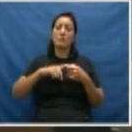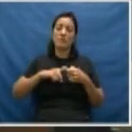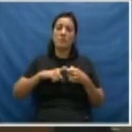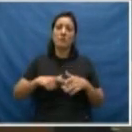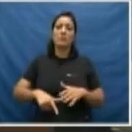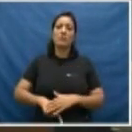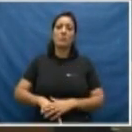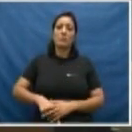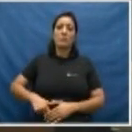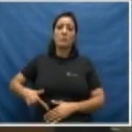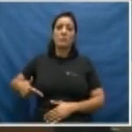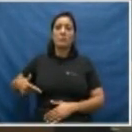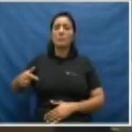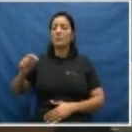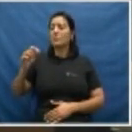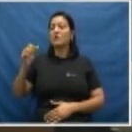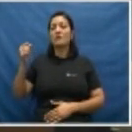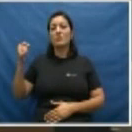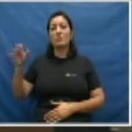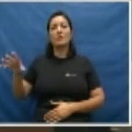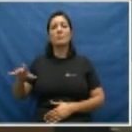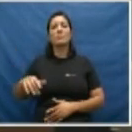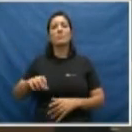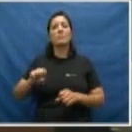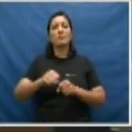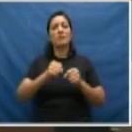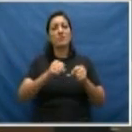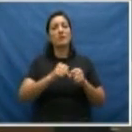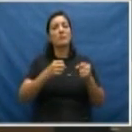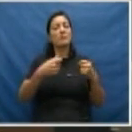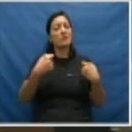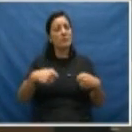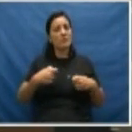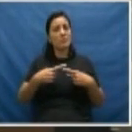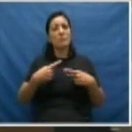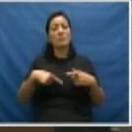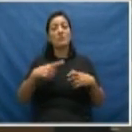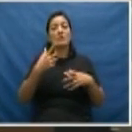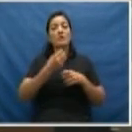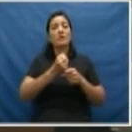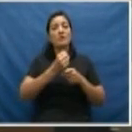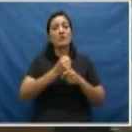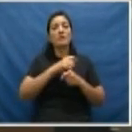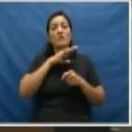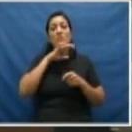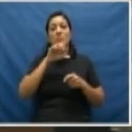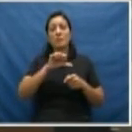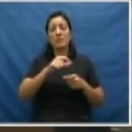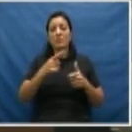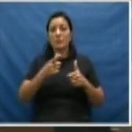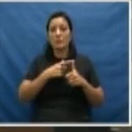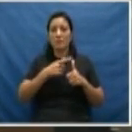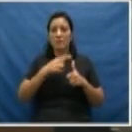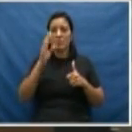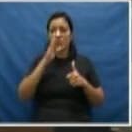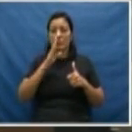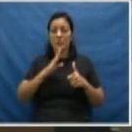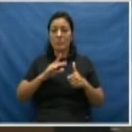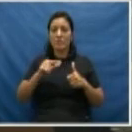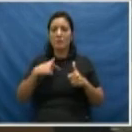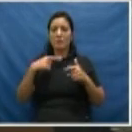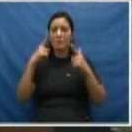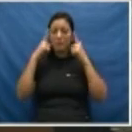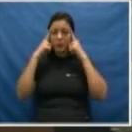desarmamento. Extremamente séria, porque os nossos dados são alarmantes. Primeiro lugar no Brasil, em termos de